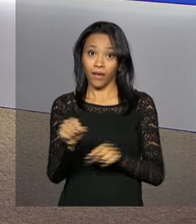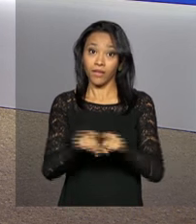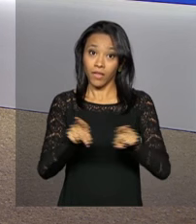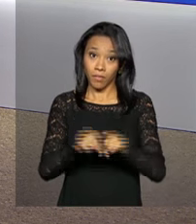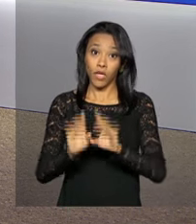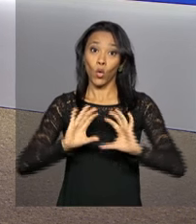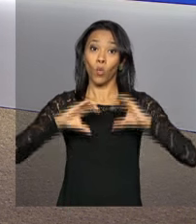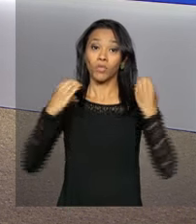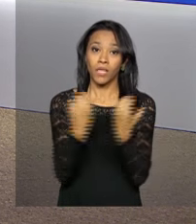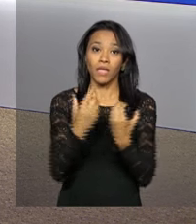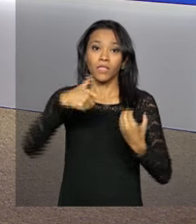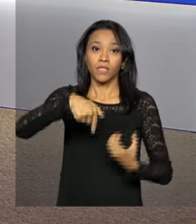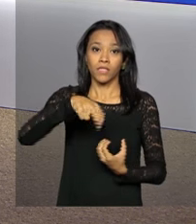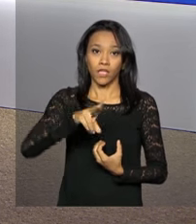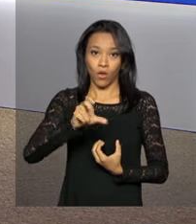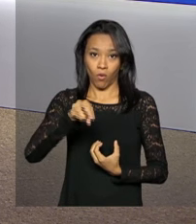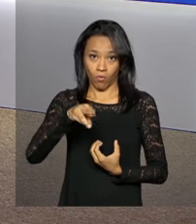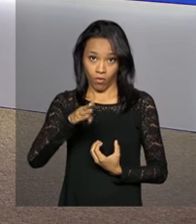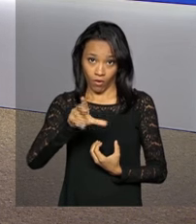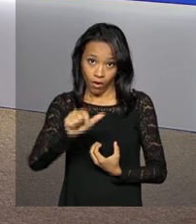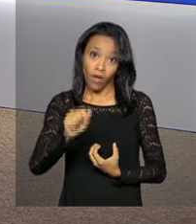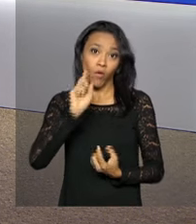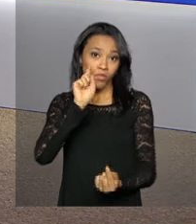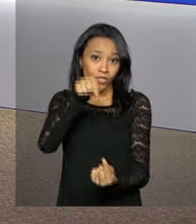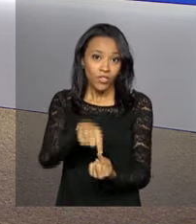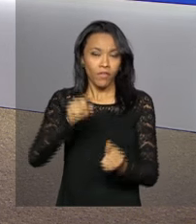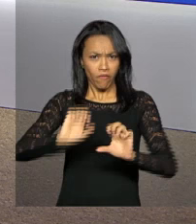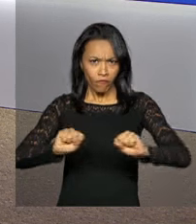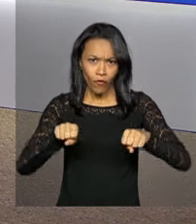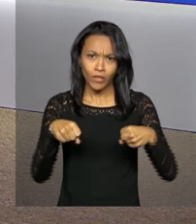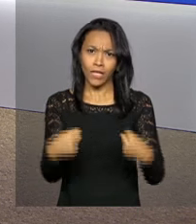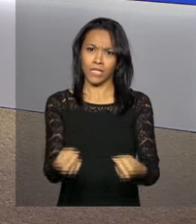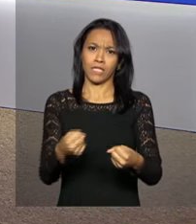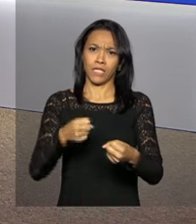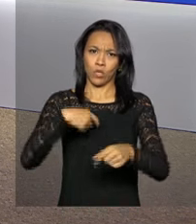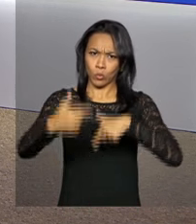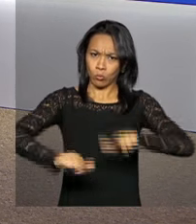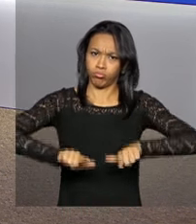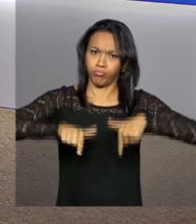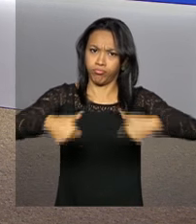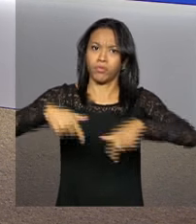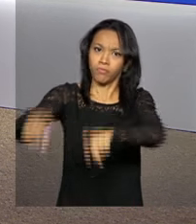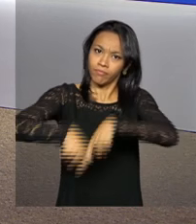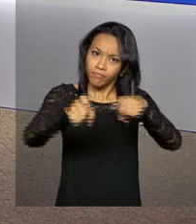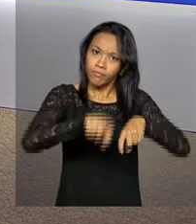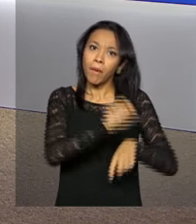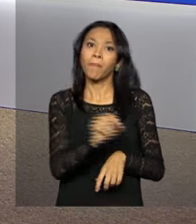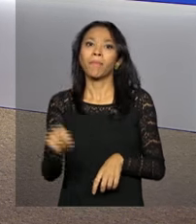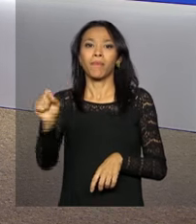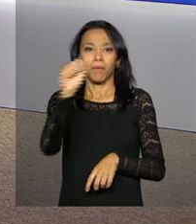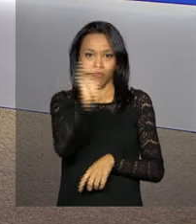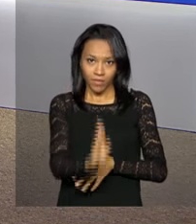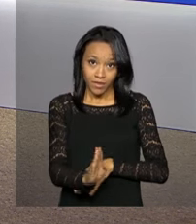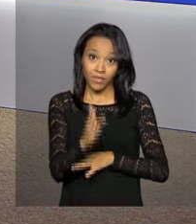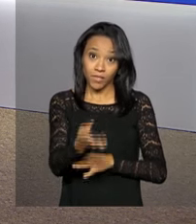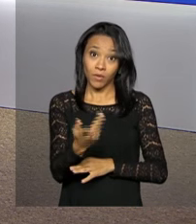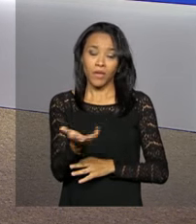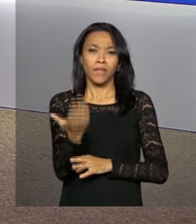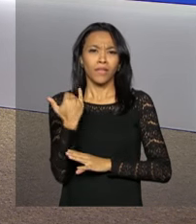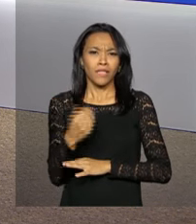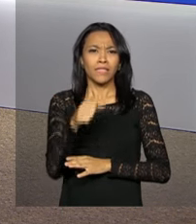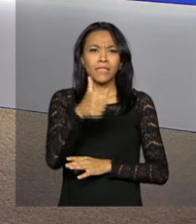A ideia é fortalecer o desenvolvimento rural no país. Desde 2011, já foram assentadas mais de